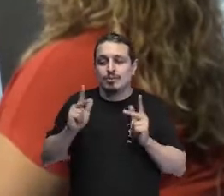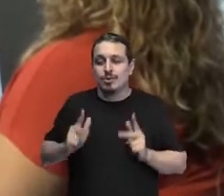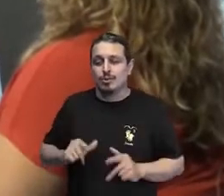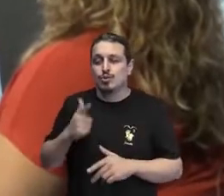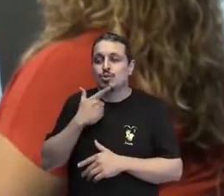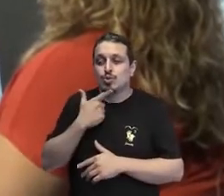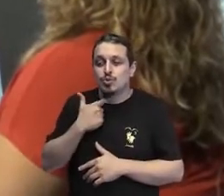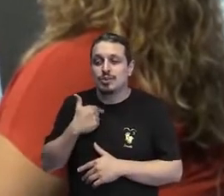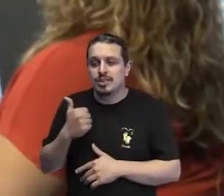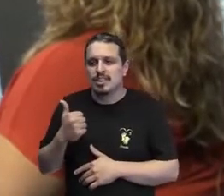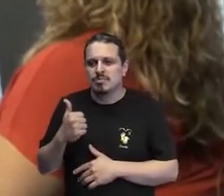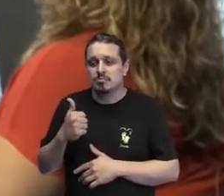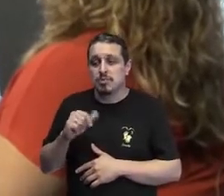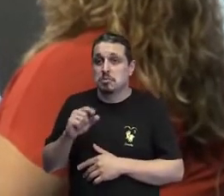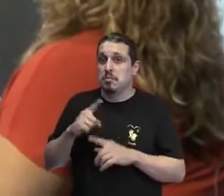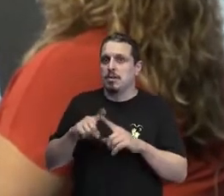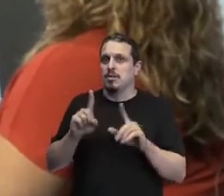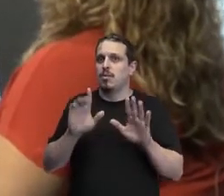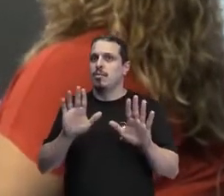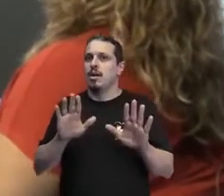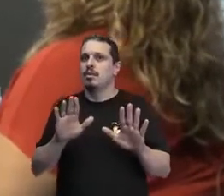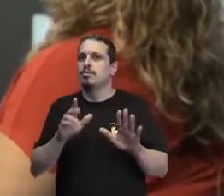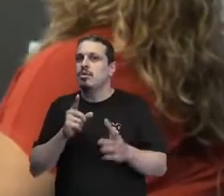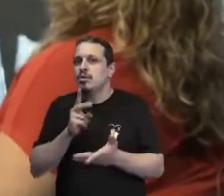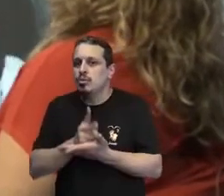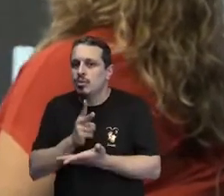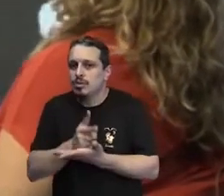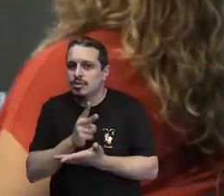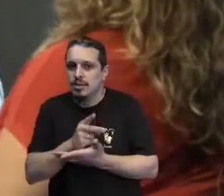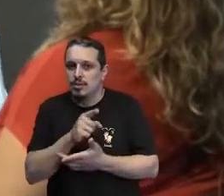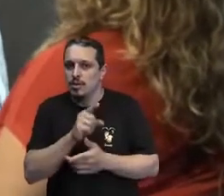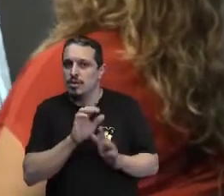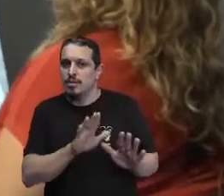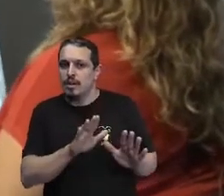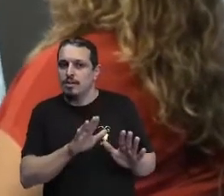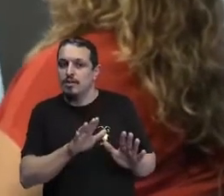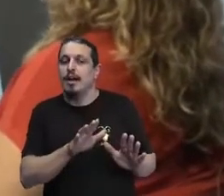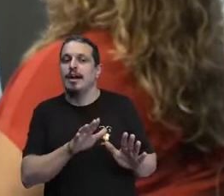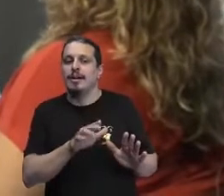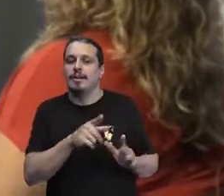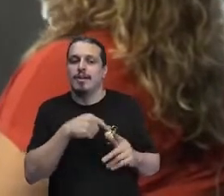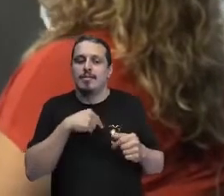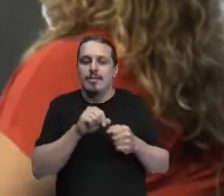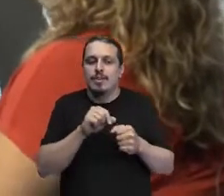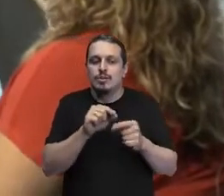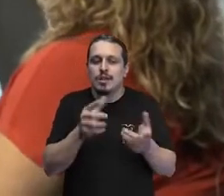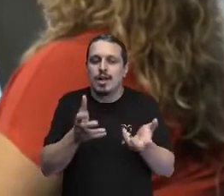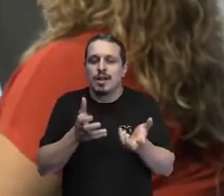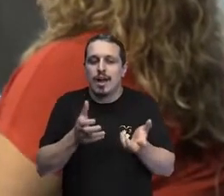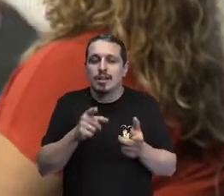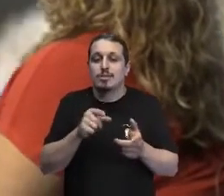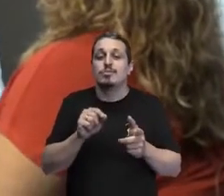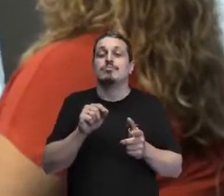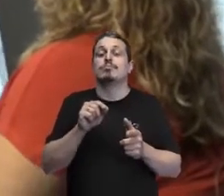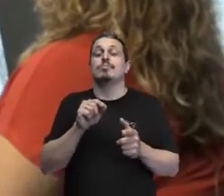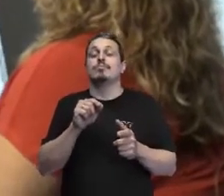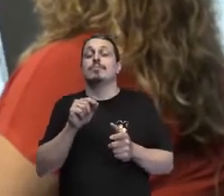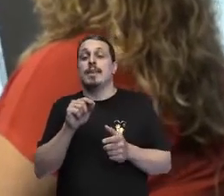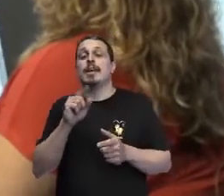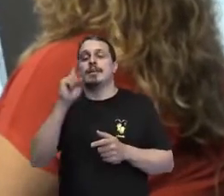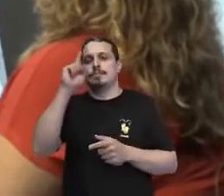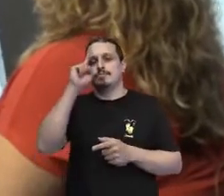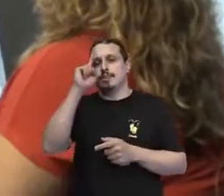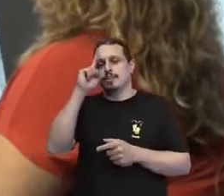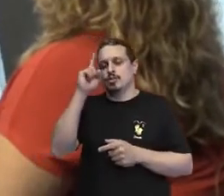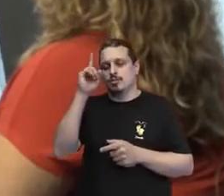não parei tão cedo, né? E nem vou parar de fazer o que eu queria fazer. Só que eu não imaginava que seria, assim,